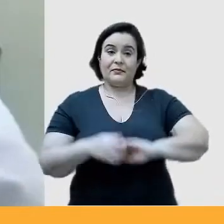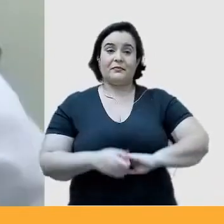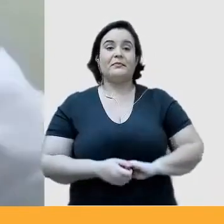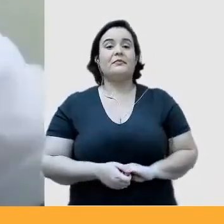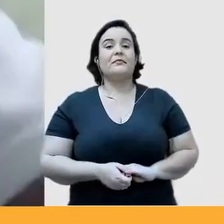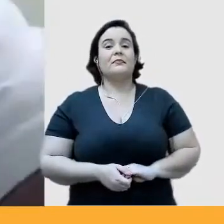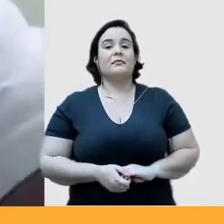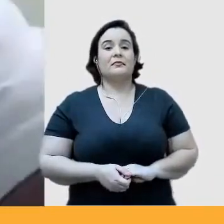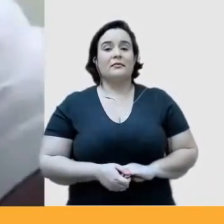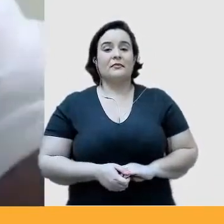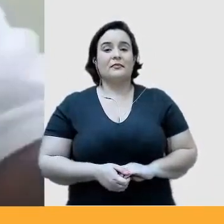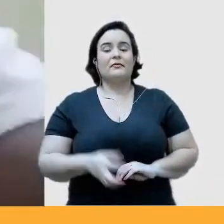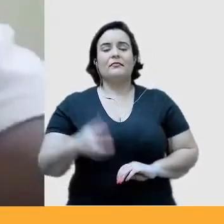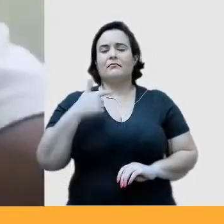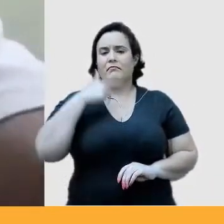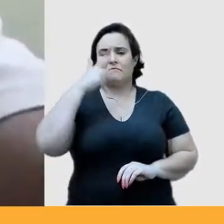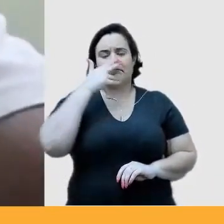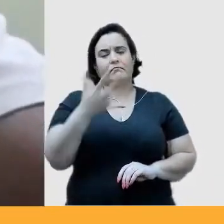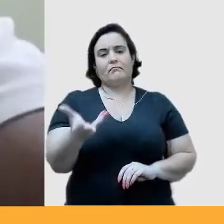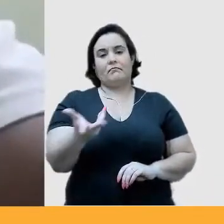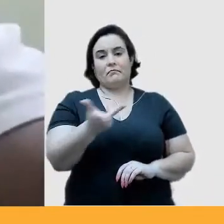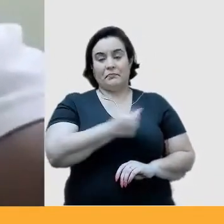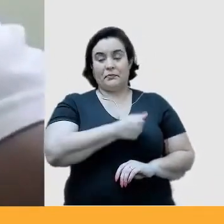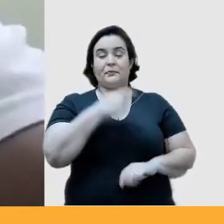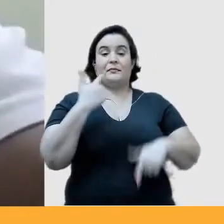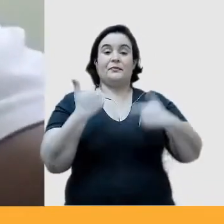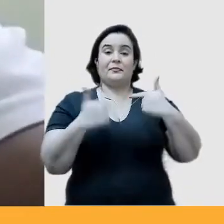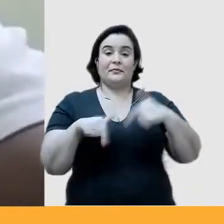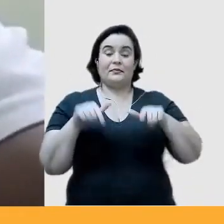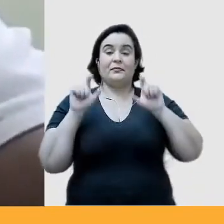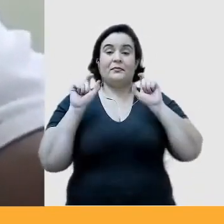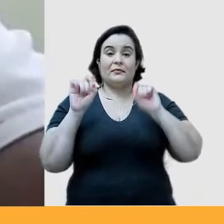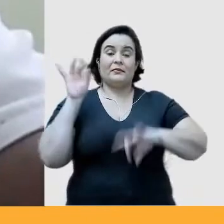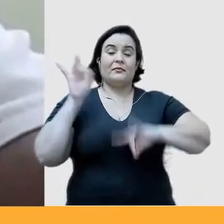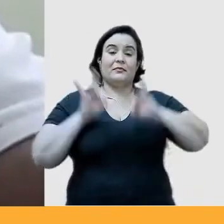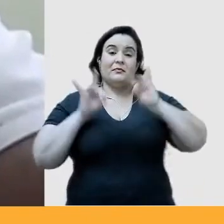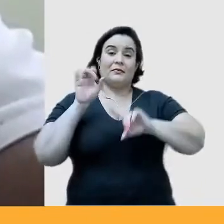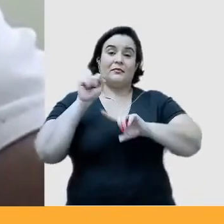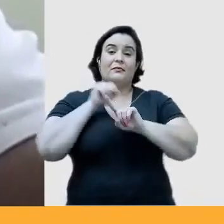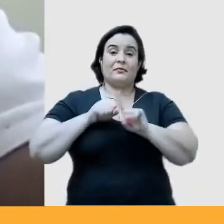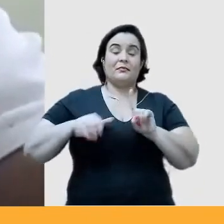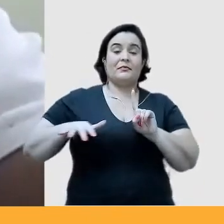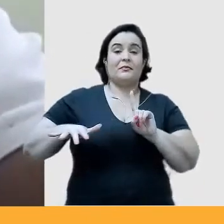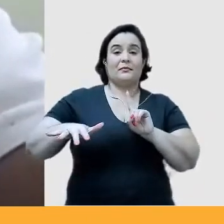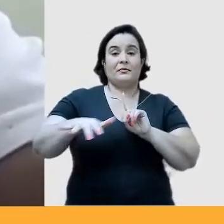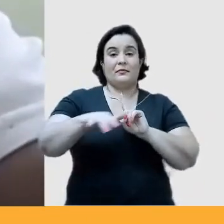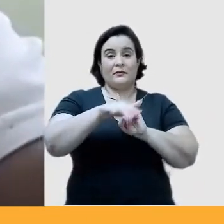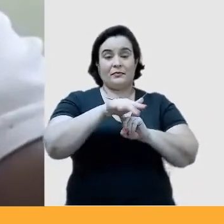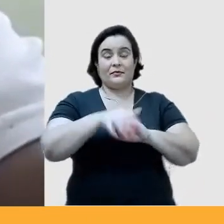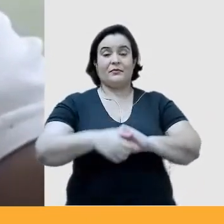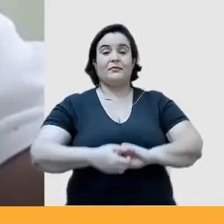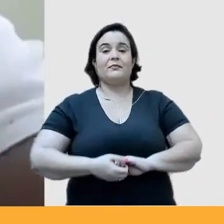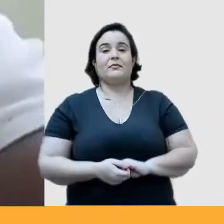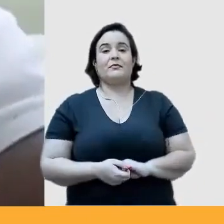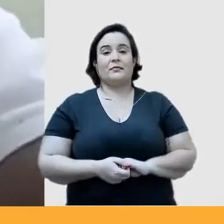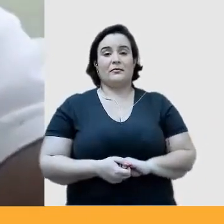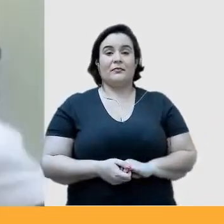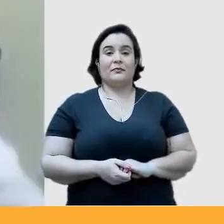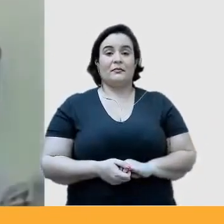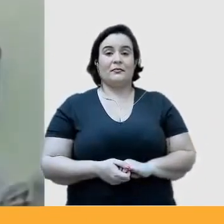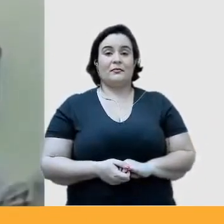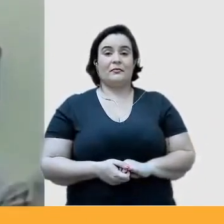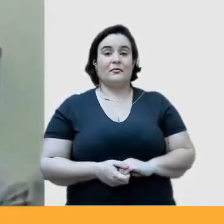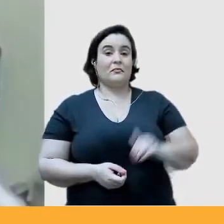eu diria que é fabuloso que vai trabalhar em cima de um projeto social é em cima da da